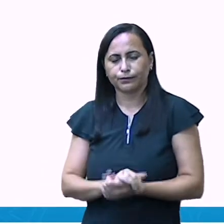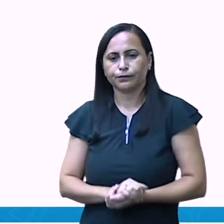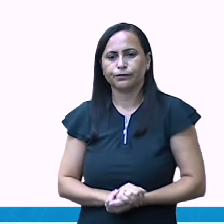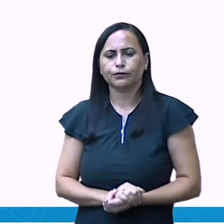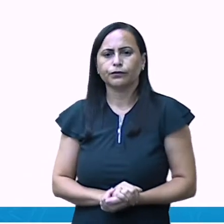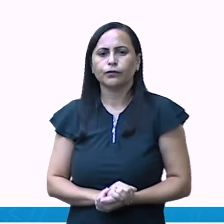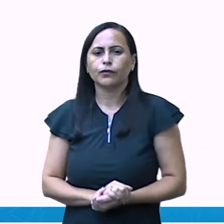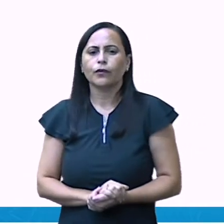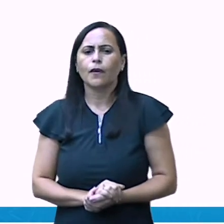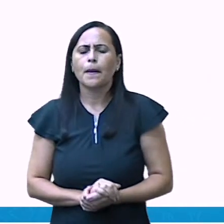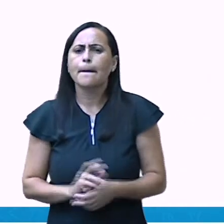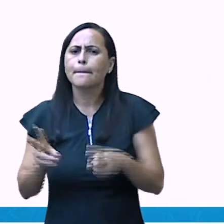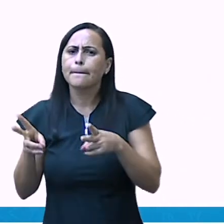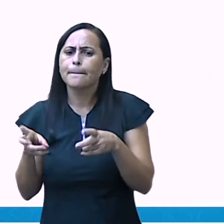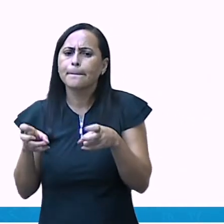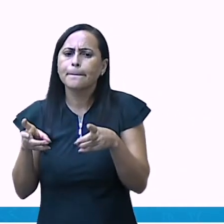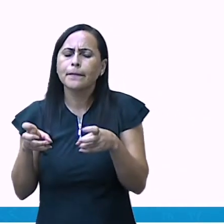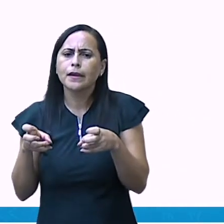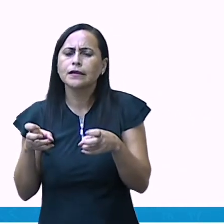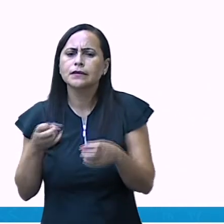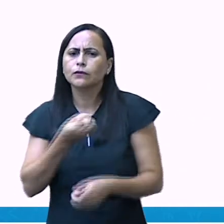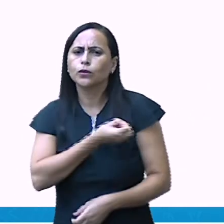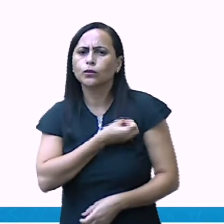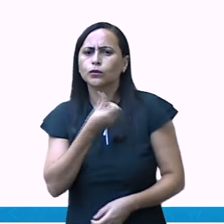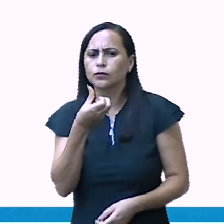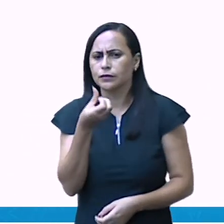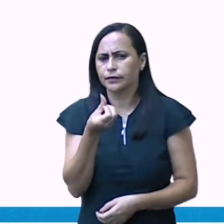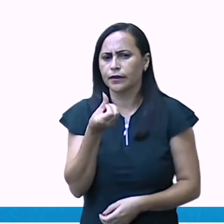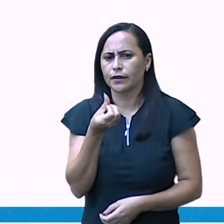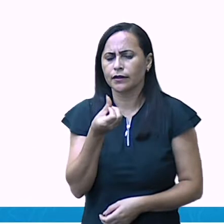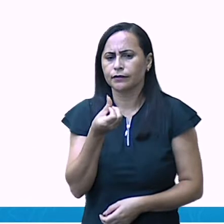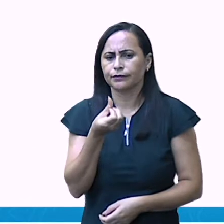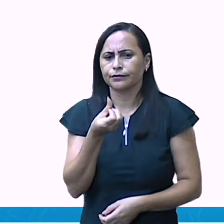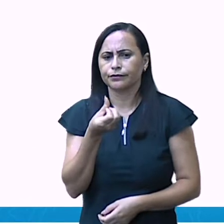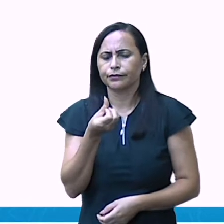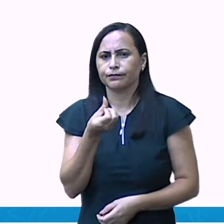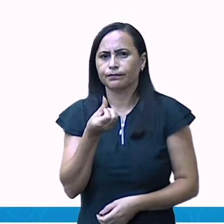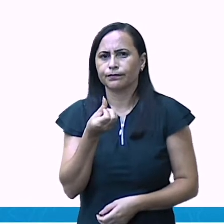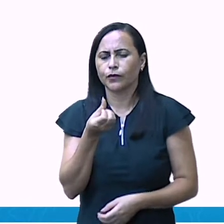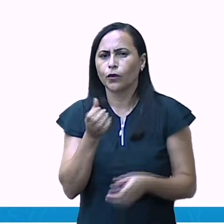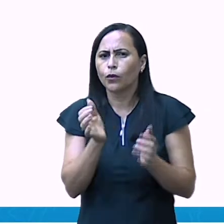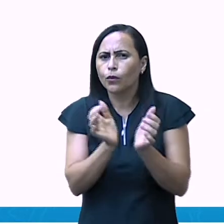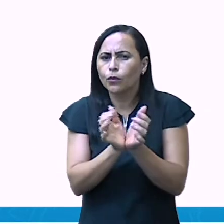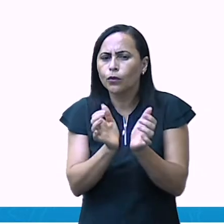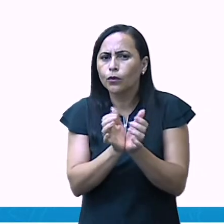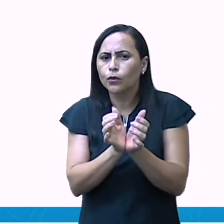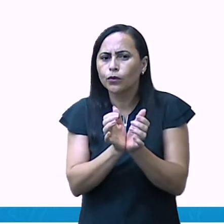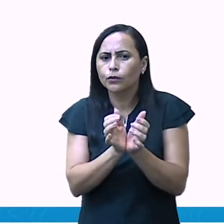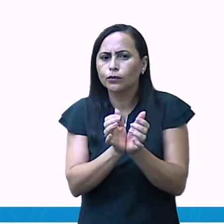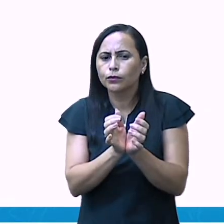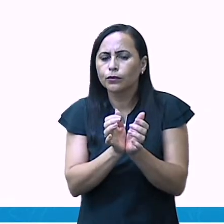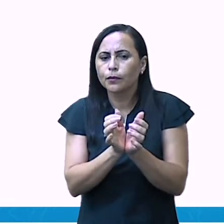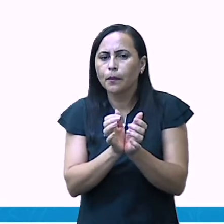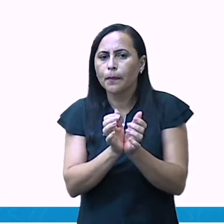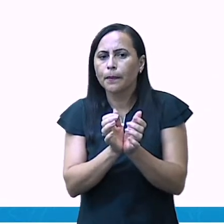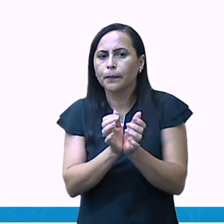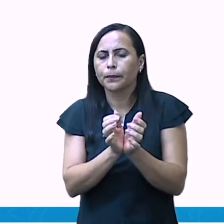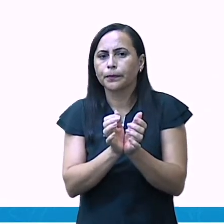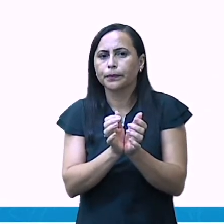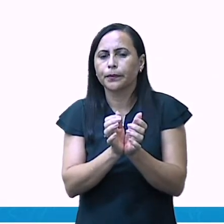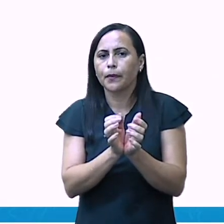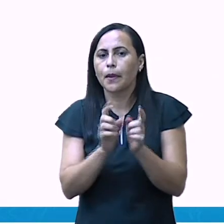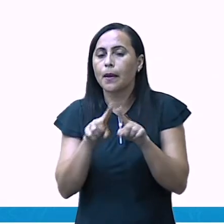algarismos. Mas observe lá o número seis. Olha. Ele ocupa uma ordem. Já o número sessenta,